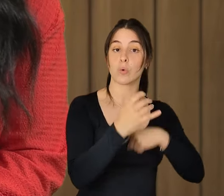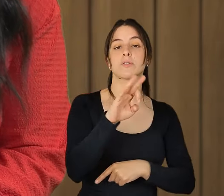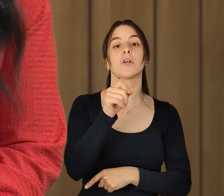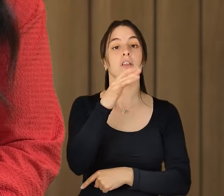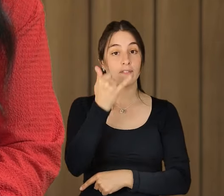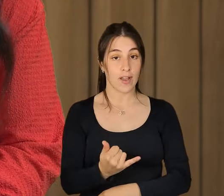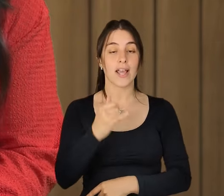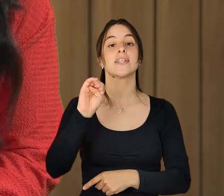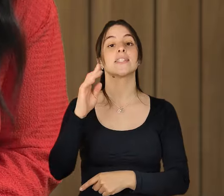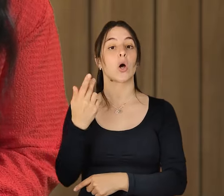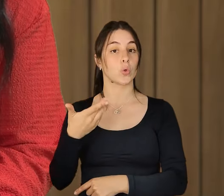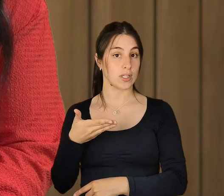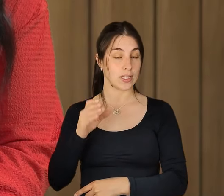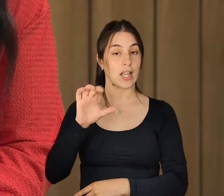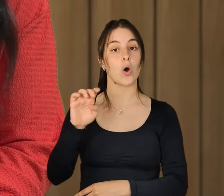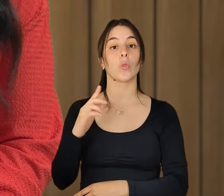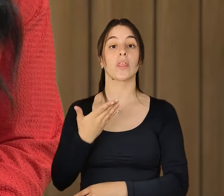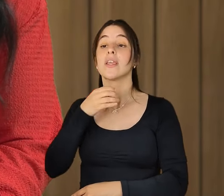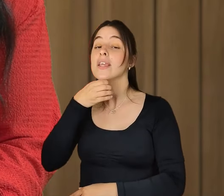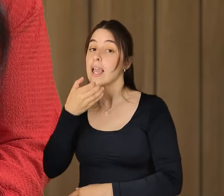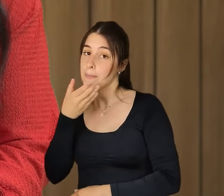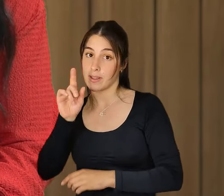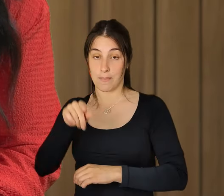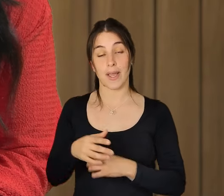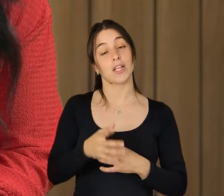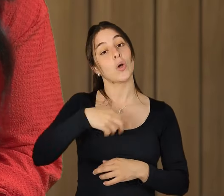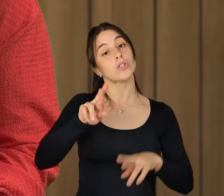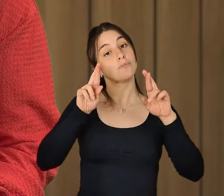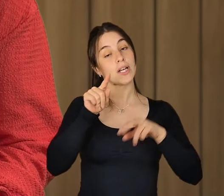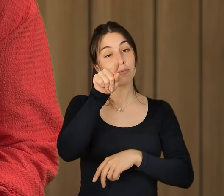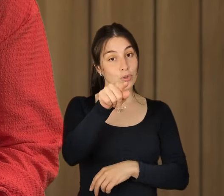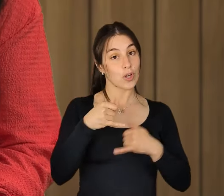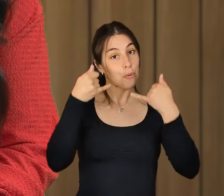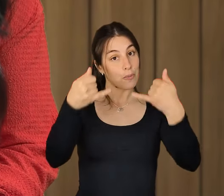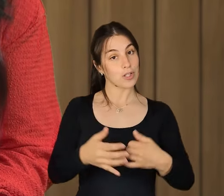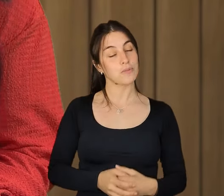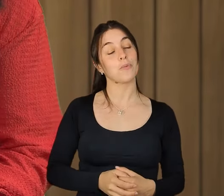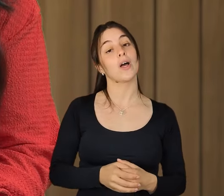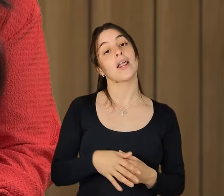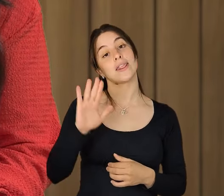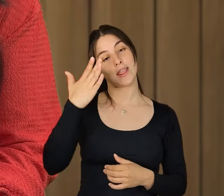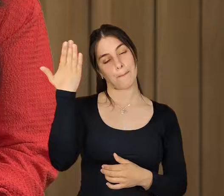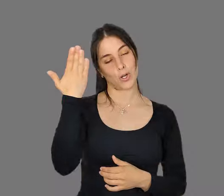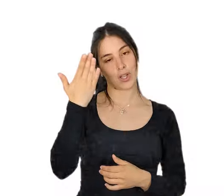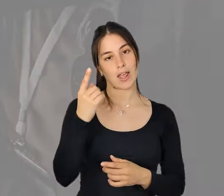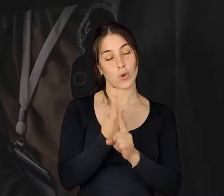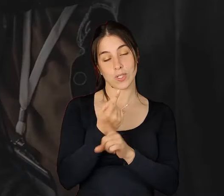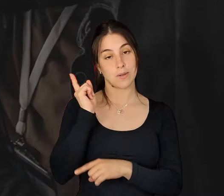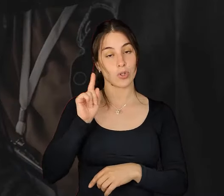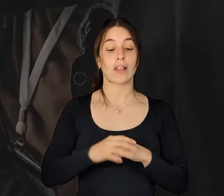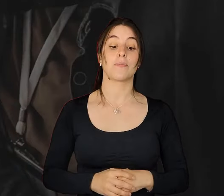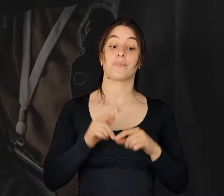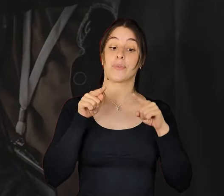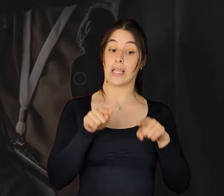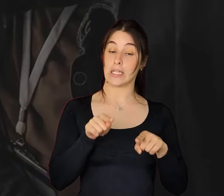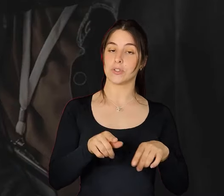Spotify, SoundCloud e Apple Podcasts. Contamos contigo no próximo episódio. Até lá, dá prioridade ao que importa. Este é